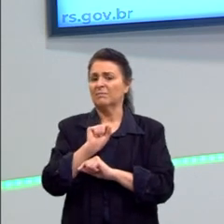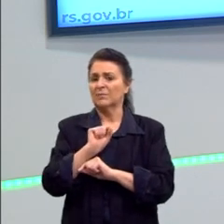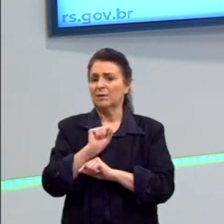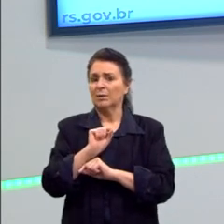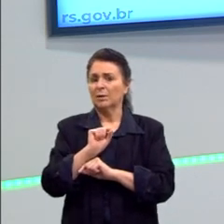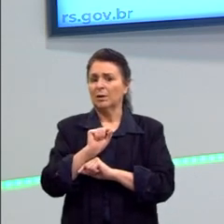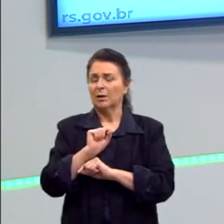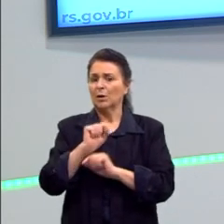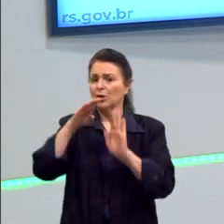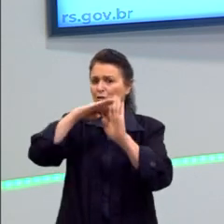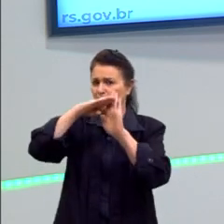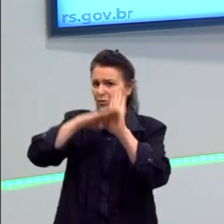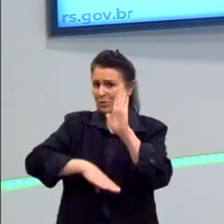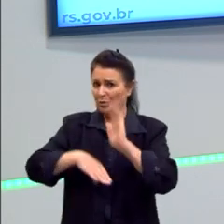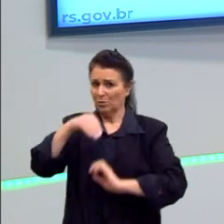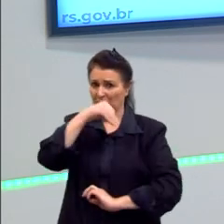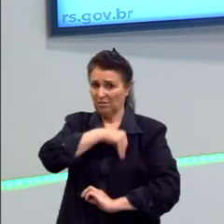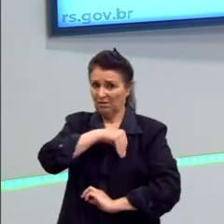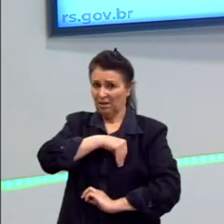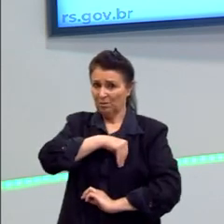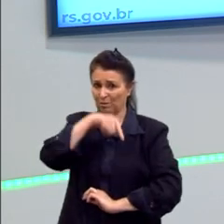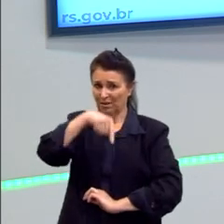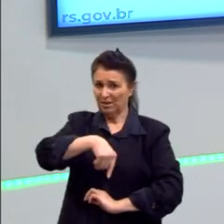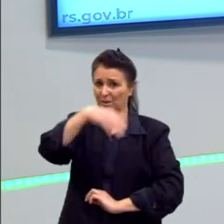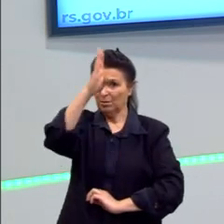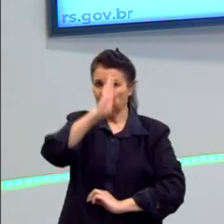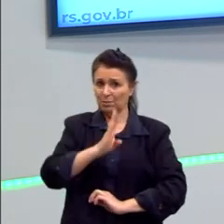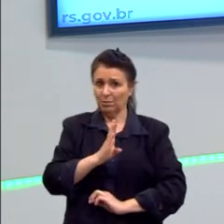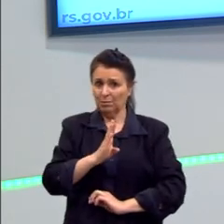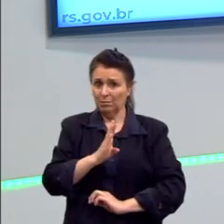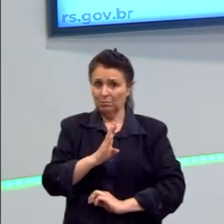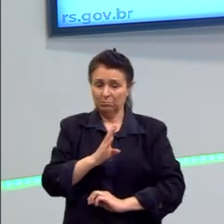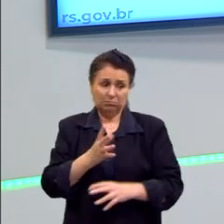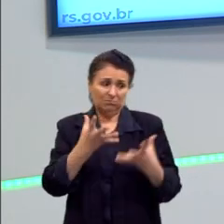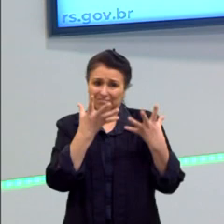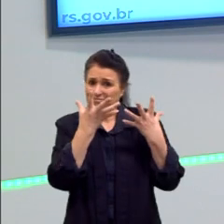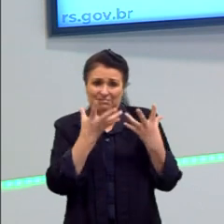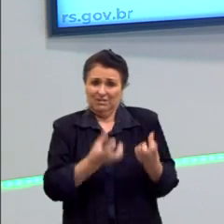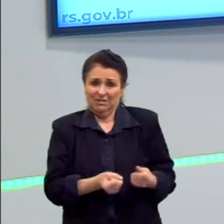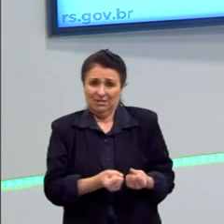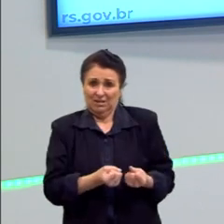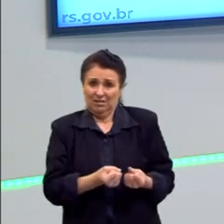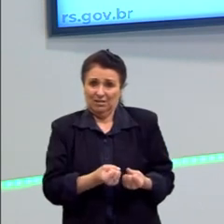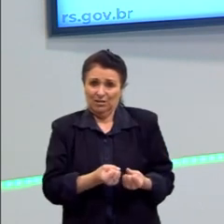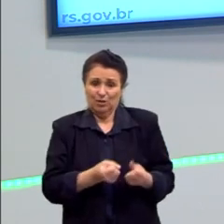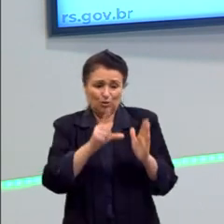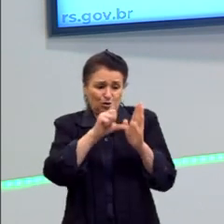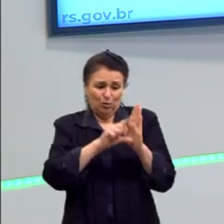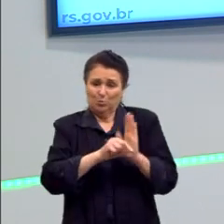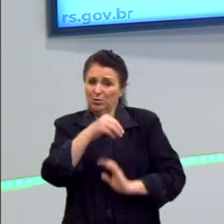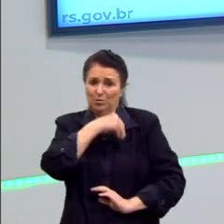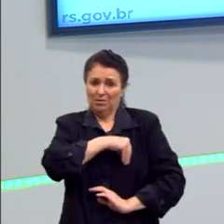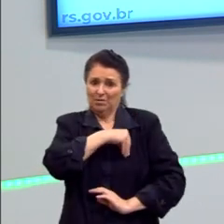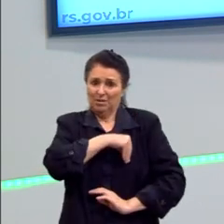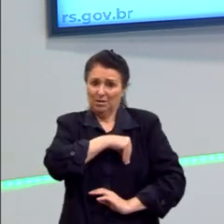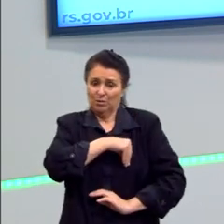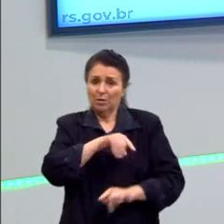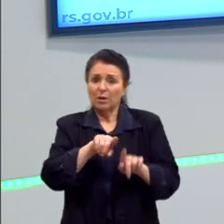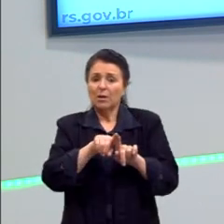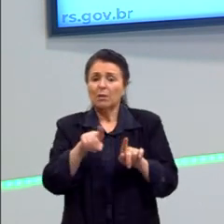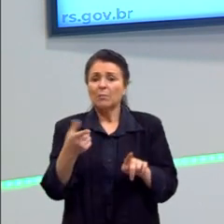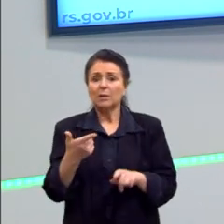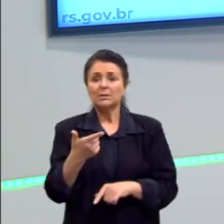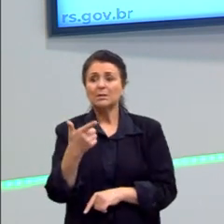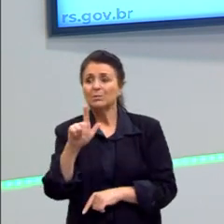Baixar o salário do brasileiro, isso seria impossível e inaceitável. Ninguém aceitaria isso. Mas nós não temos